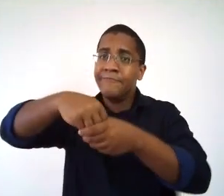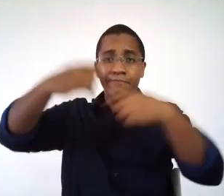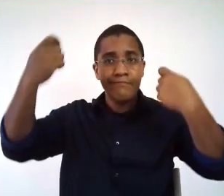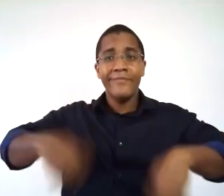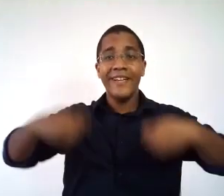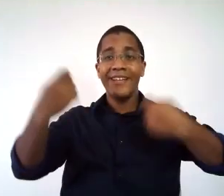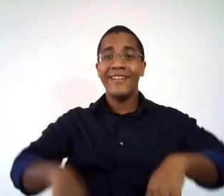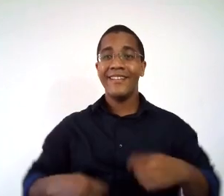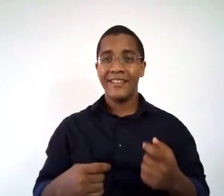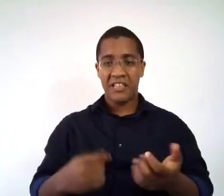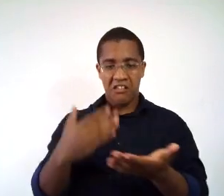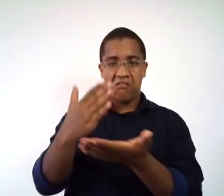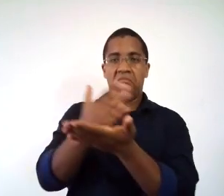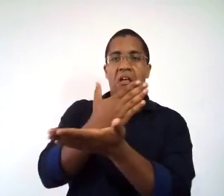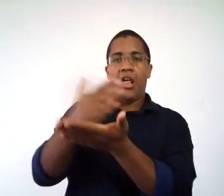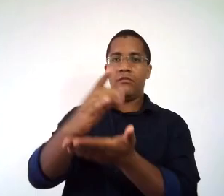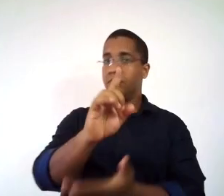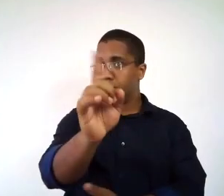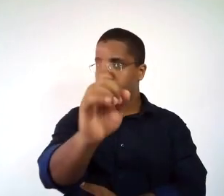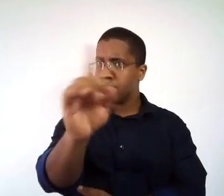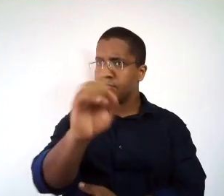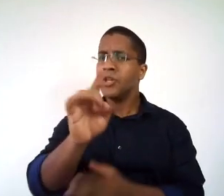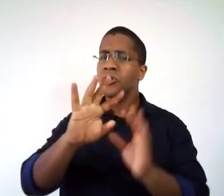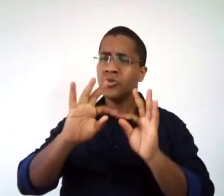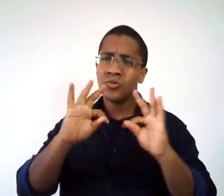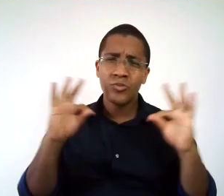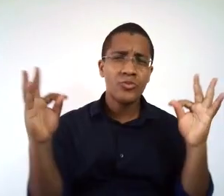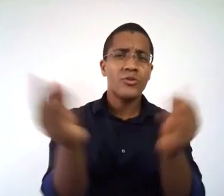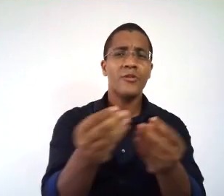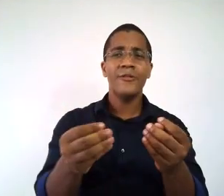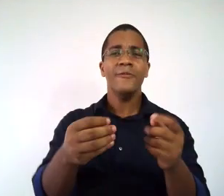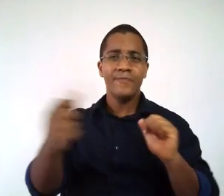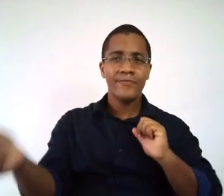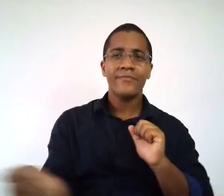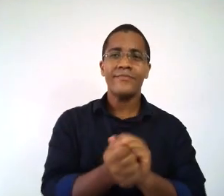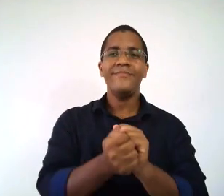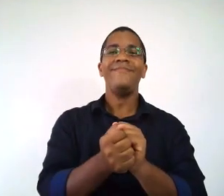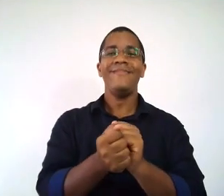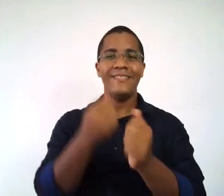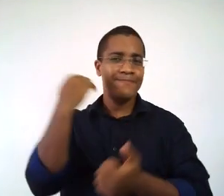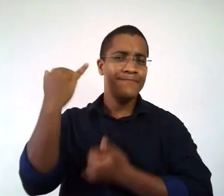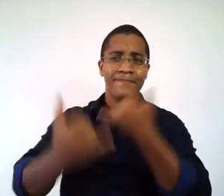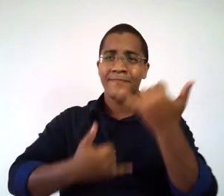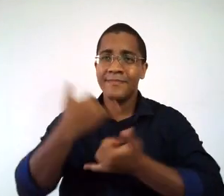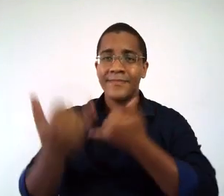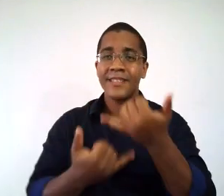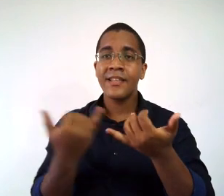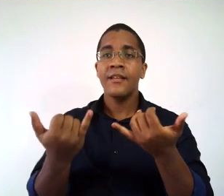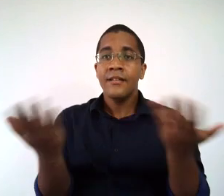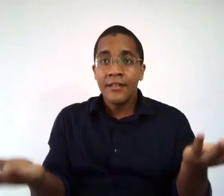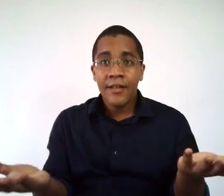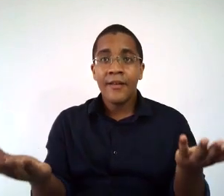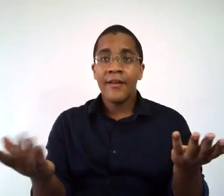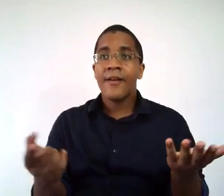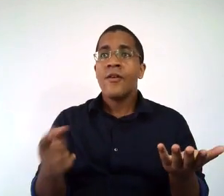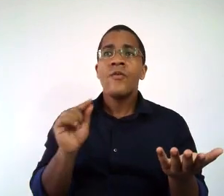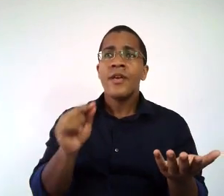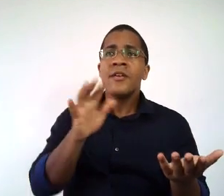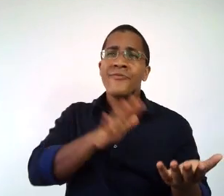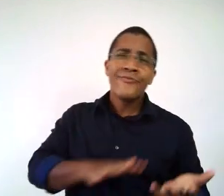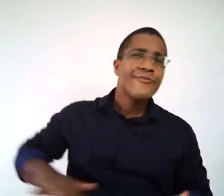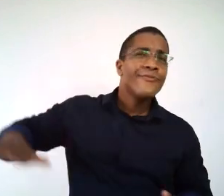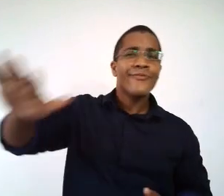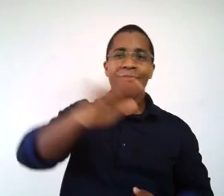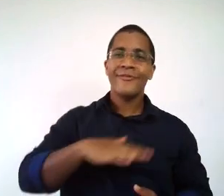esportivo dentro do ambiente escolar. Sem segregação. Então, todo mundo participa e a ideia é